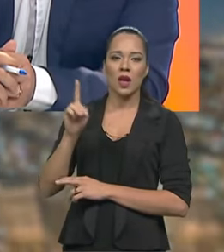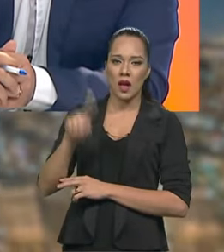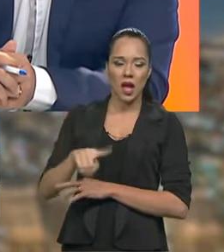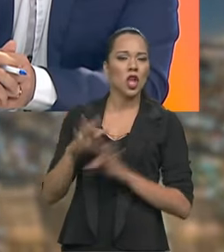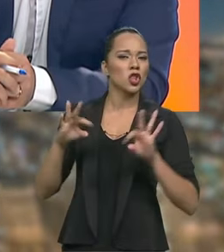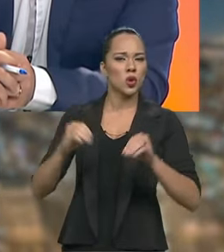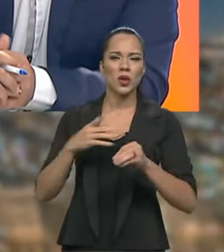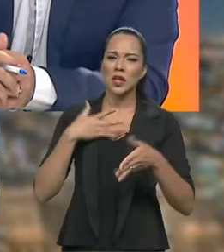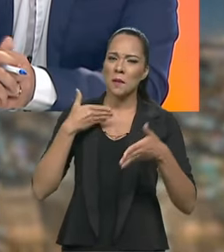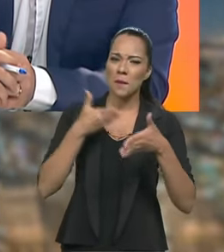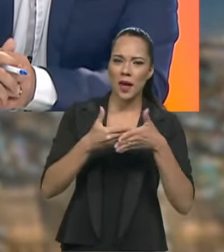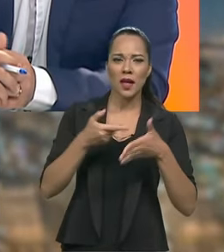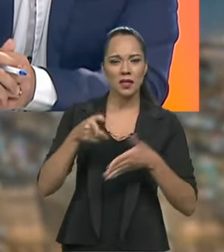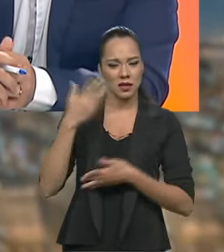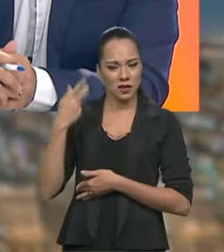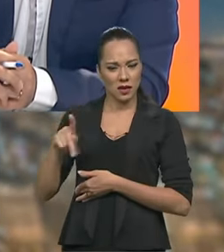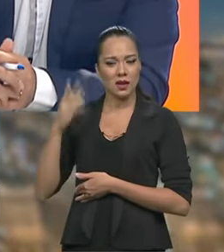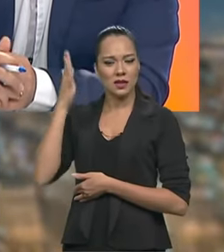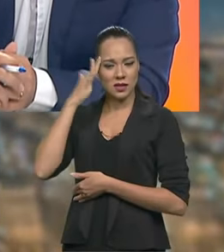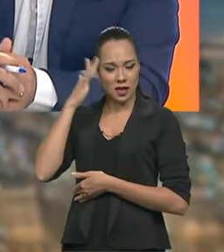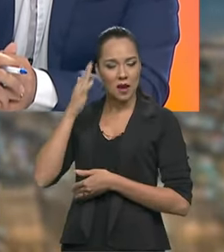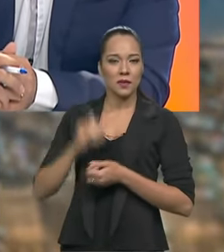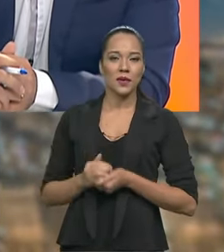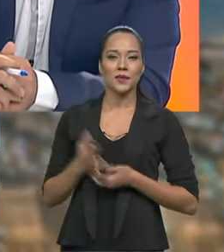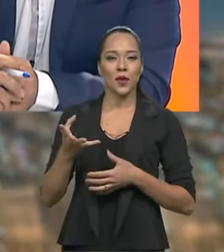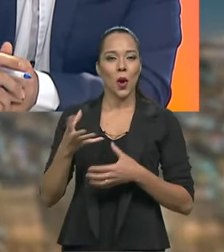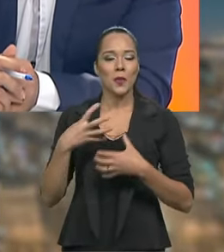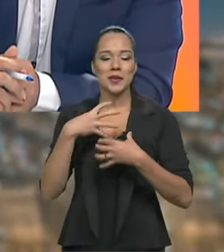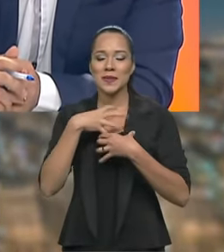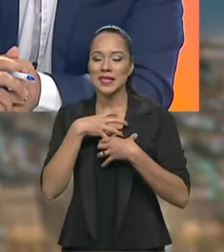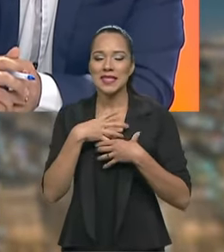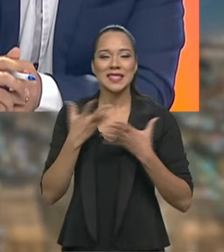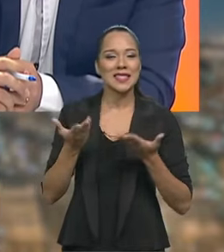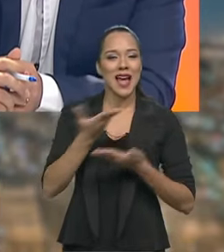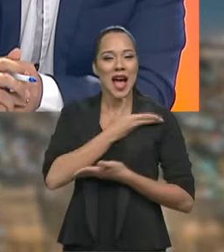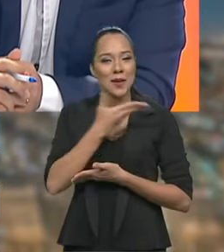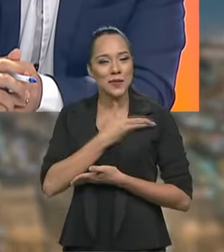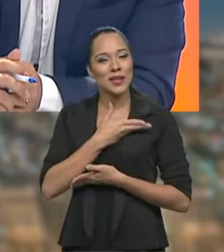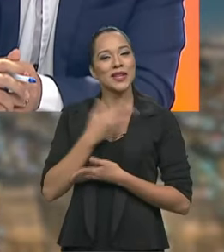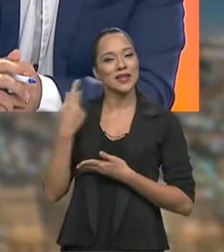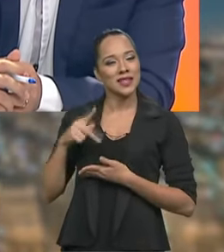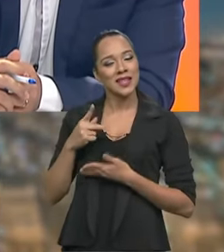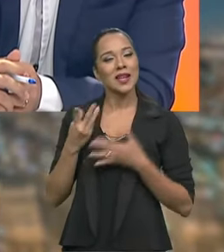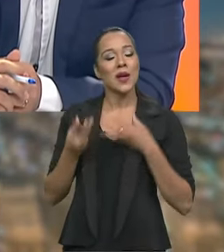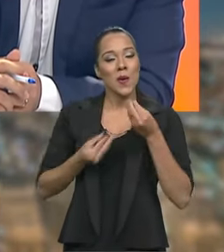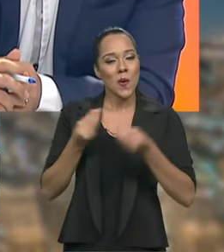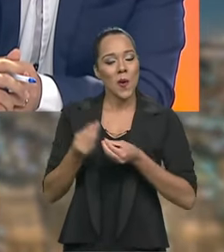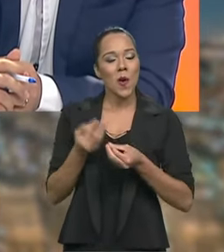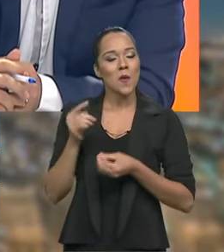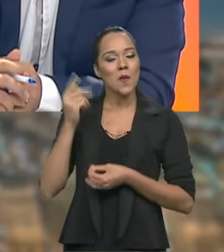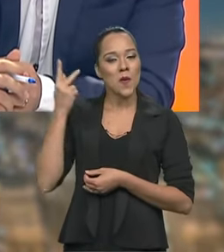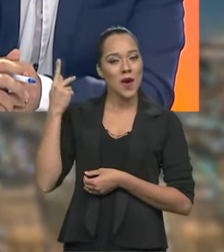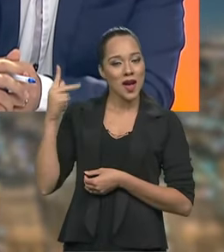mundo que tem proximidade com o Nelson sabe da simpatia, do grande coração, do grande amigo que ele é, do quanto ele é